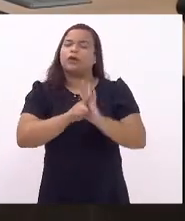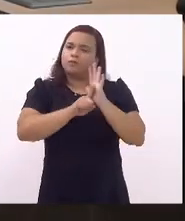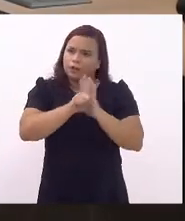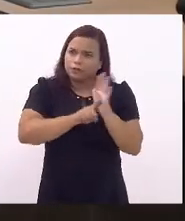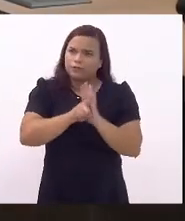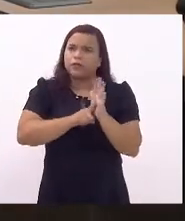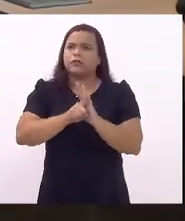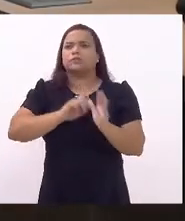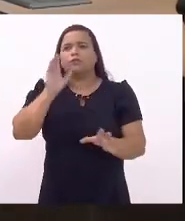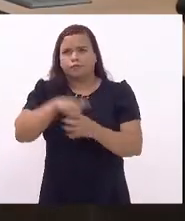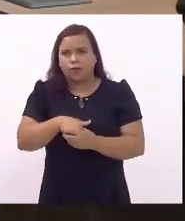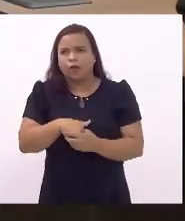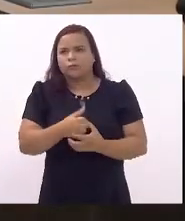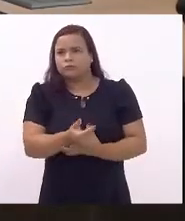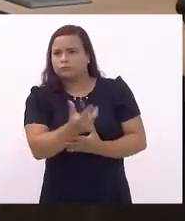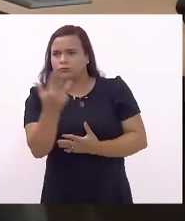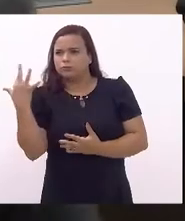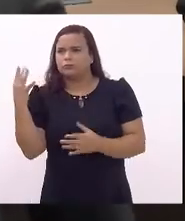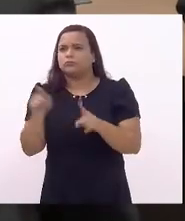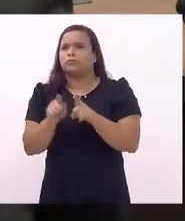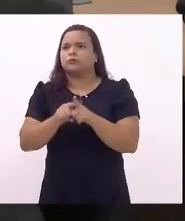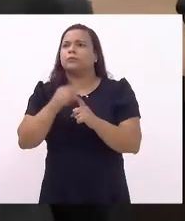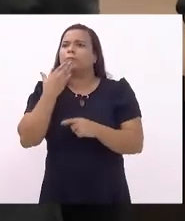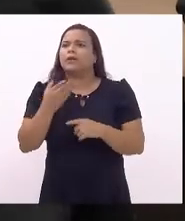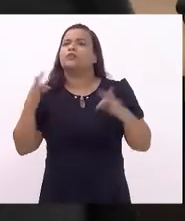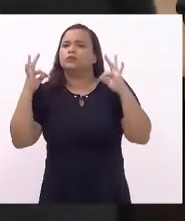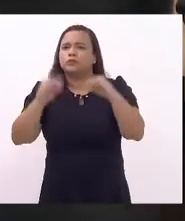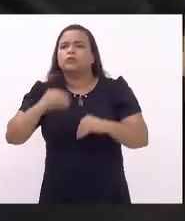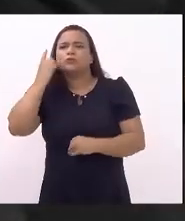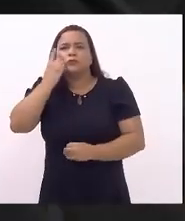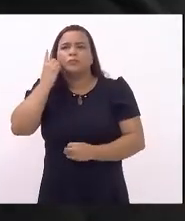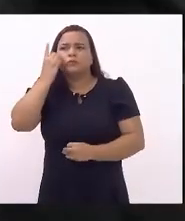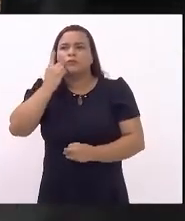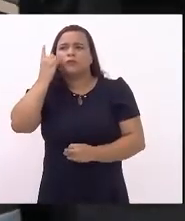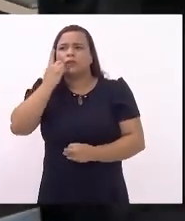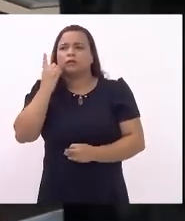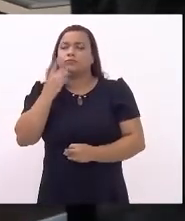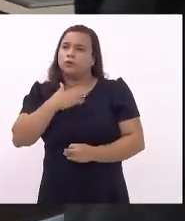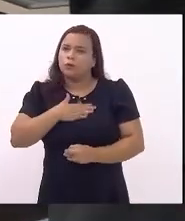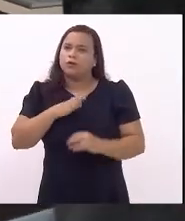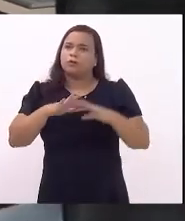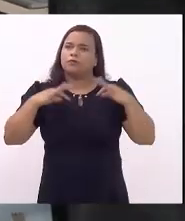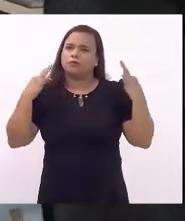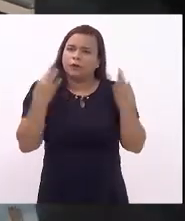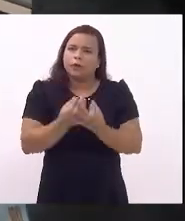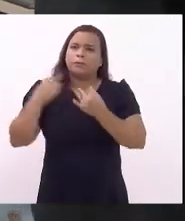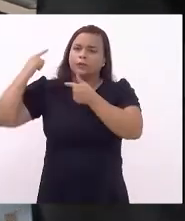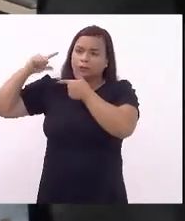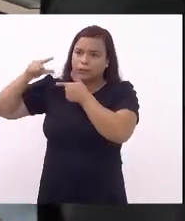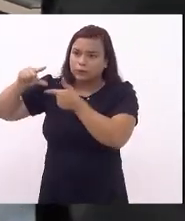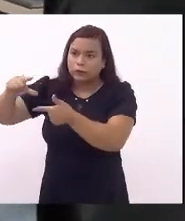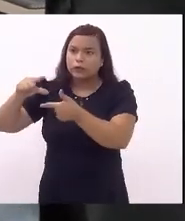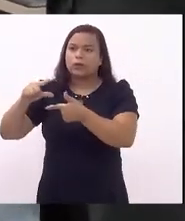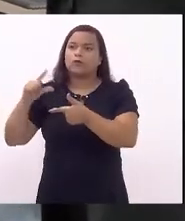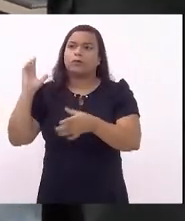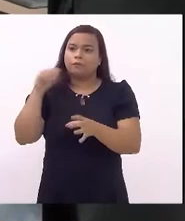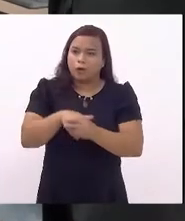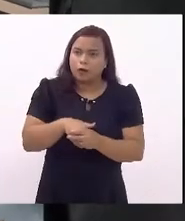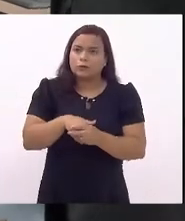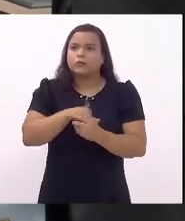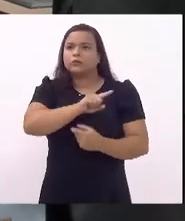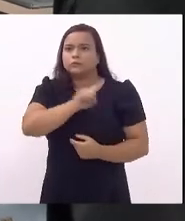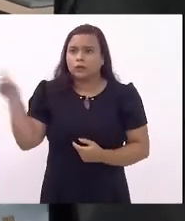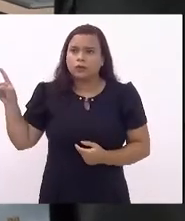de votação e peço a todos os deputados que prezam a família tradicional que votem